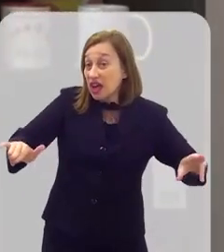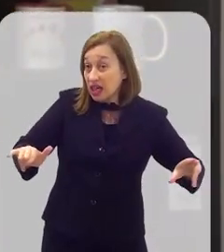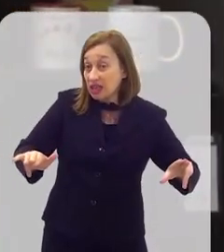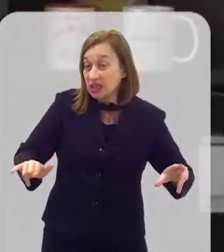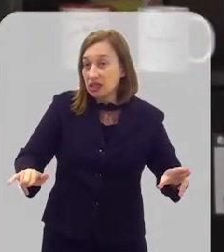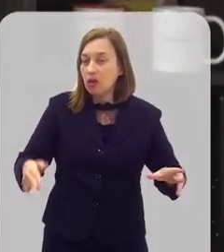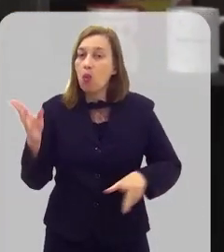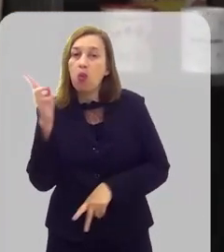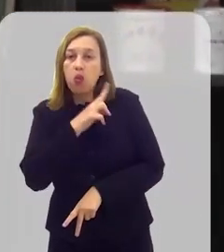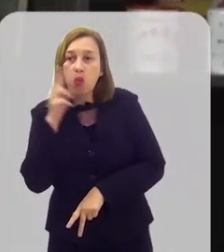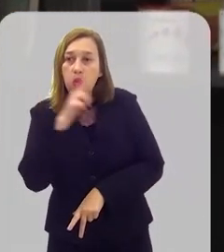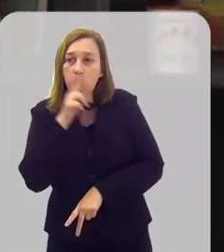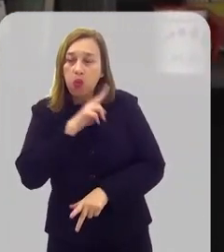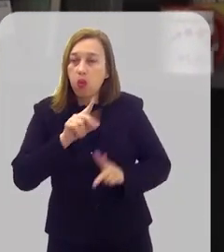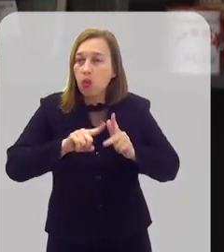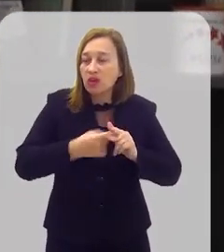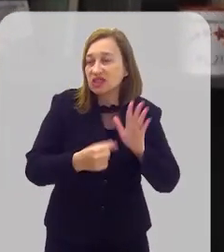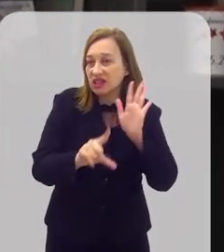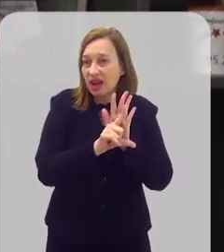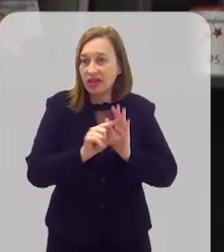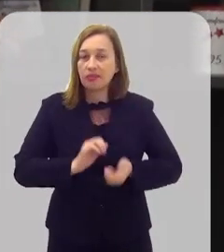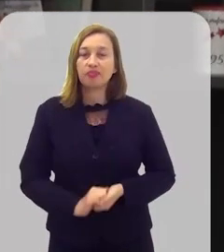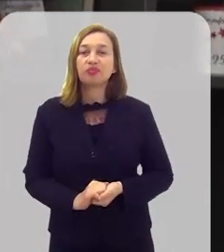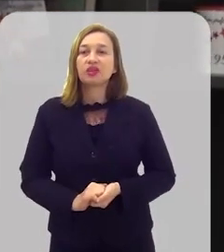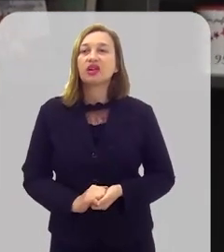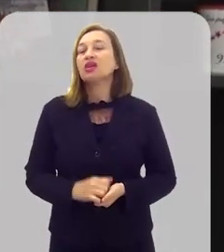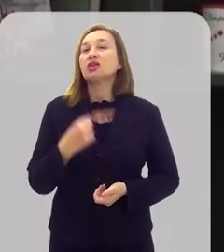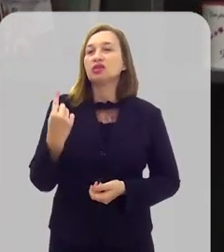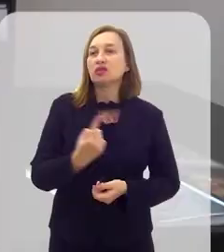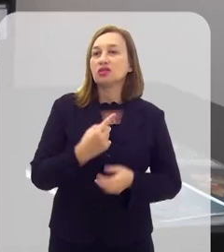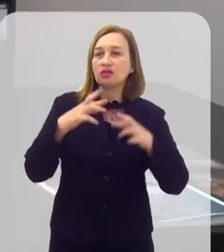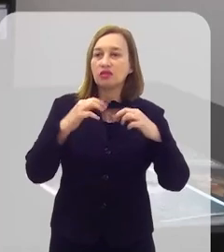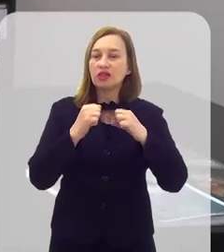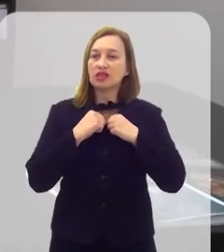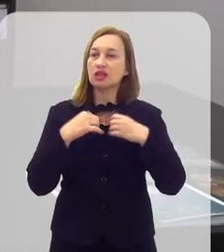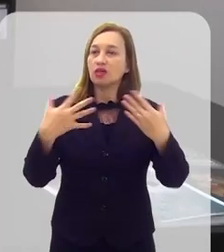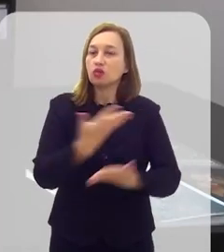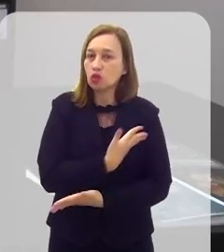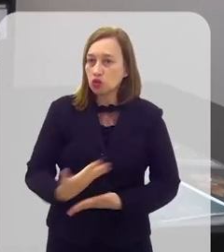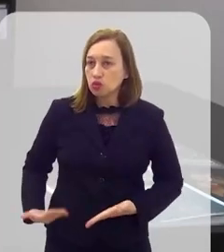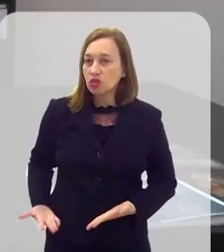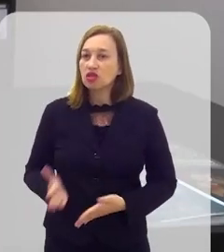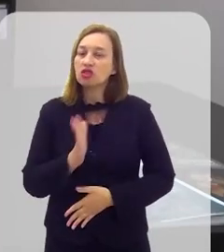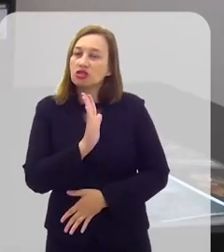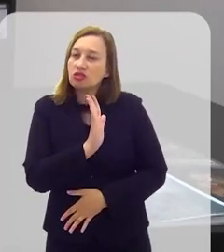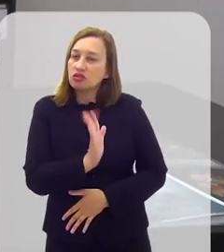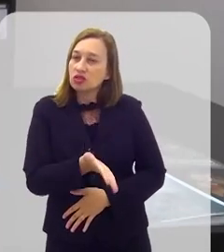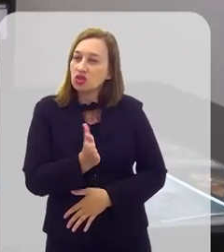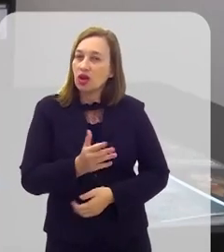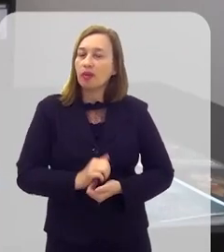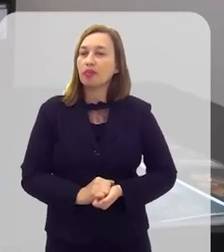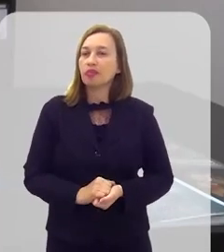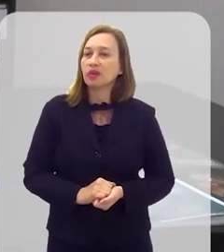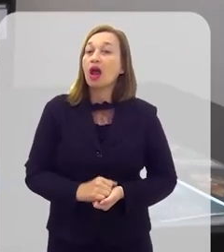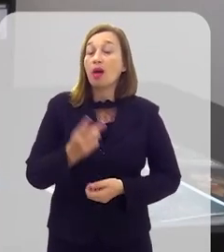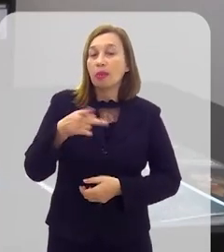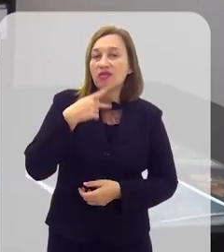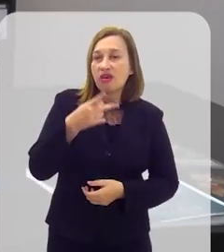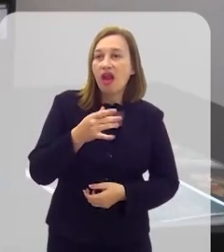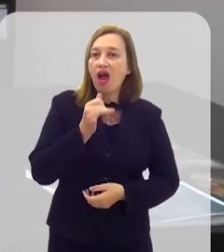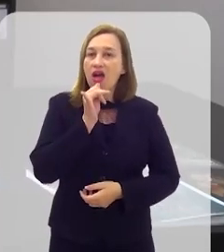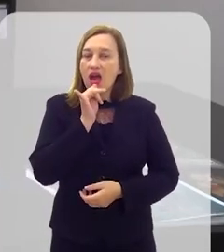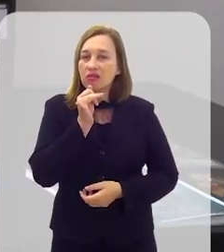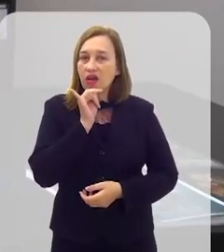diferentes atores para acelerar a regulamentação da lei. A está fazendo audiências públicas, nós fizemos audiências